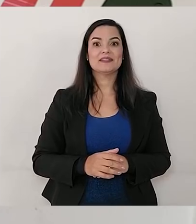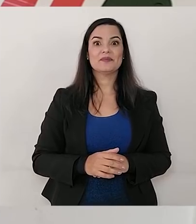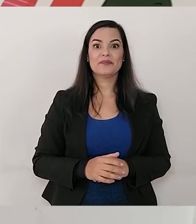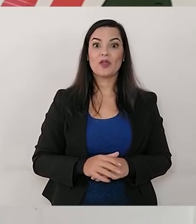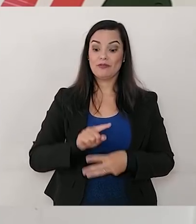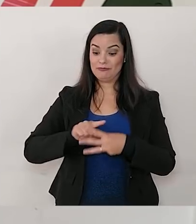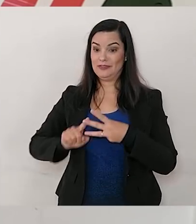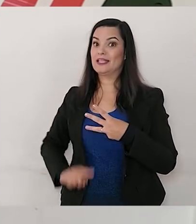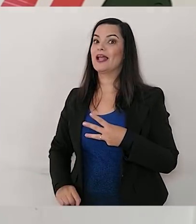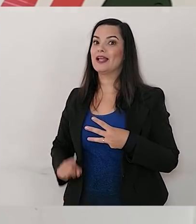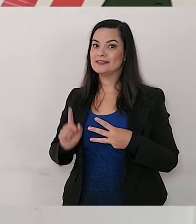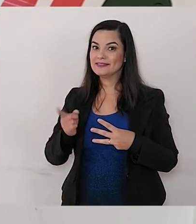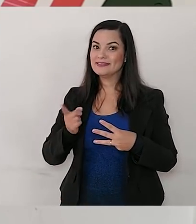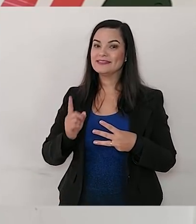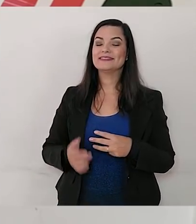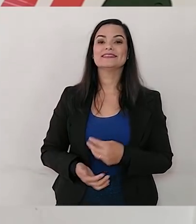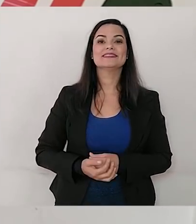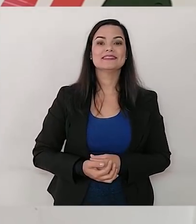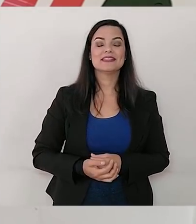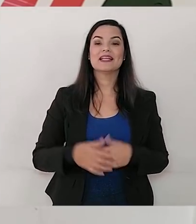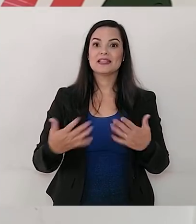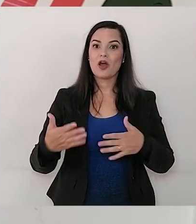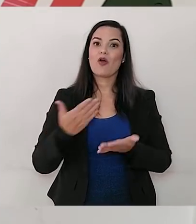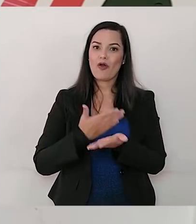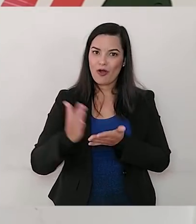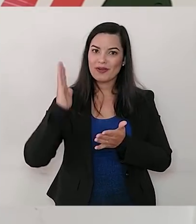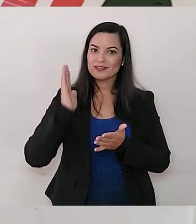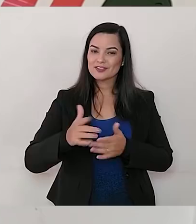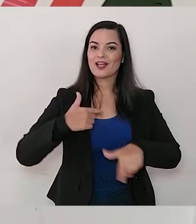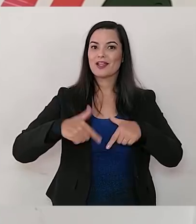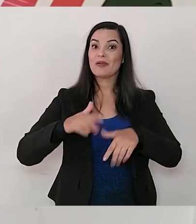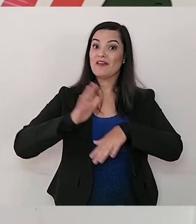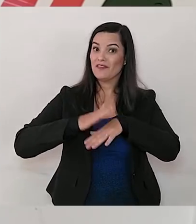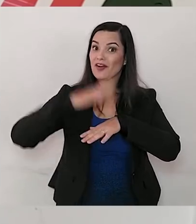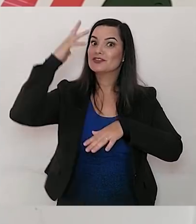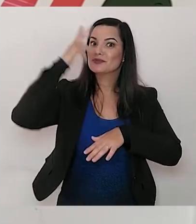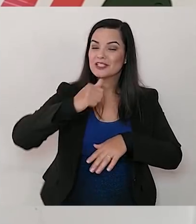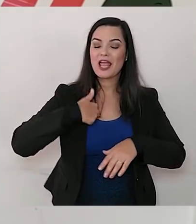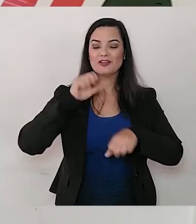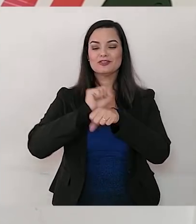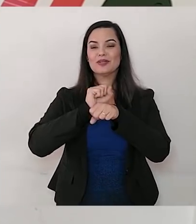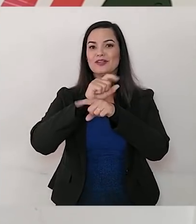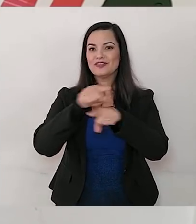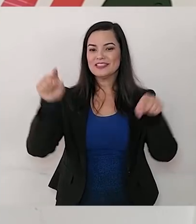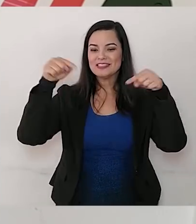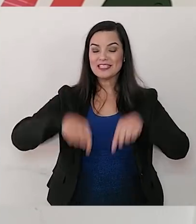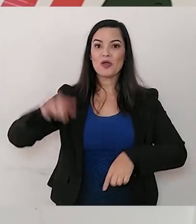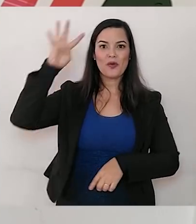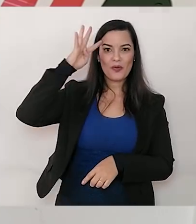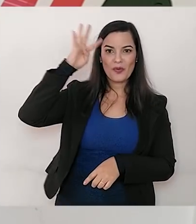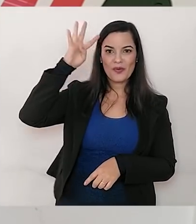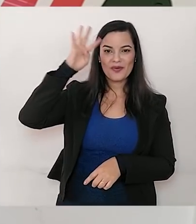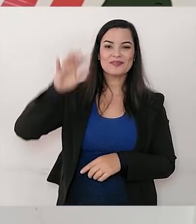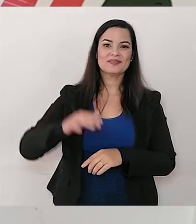Três missões no desafio de hoje, hein? Então, mãos à obra, caprichem, eu espero vocês na